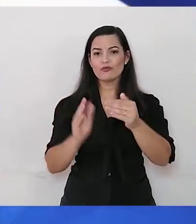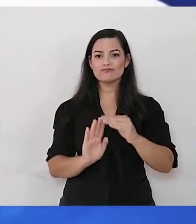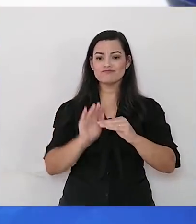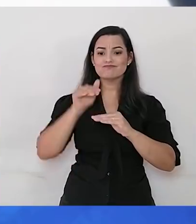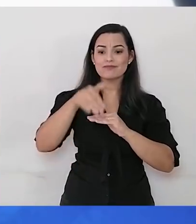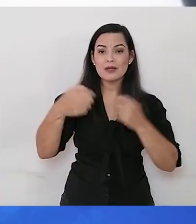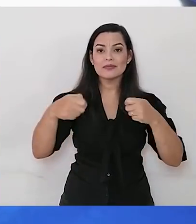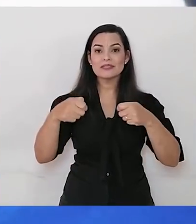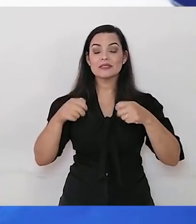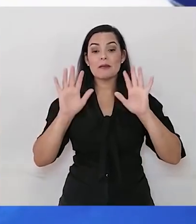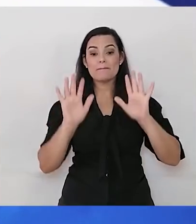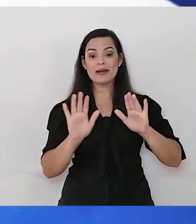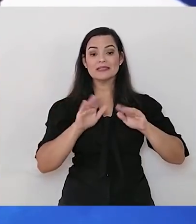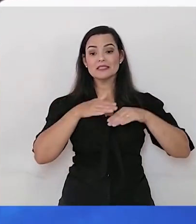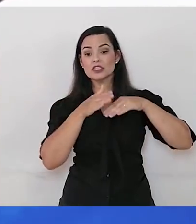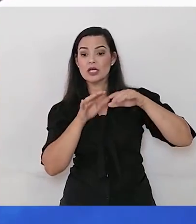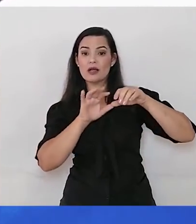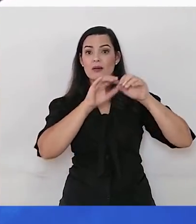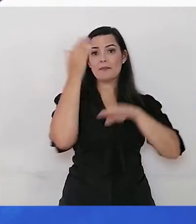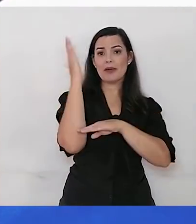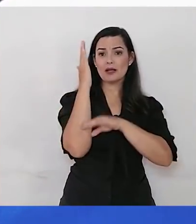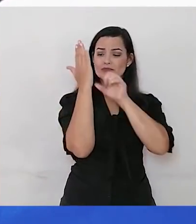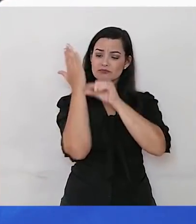seco. Começou então a gritar.